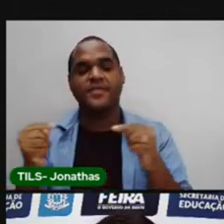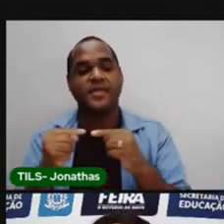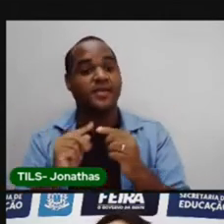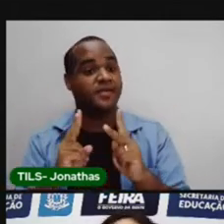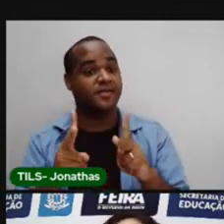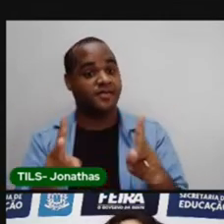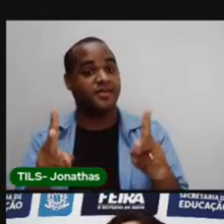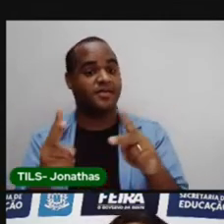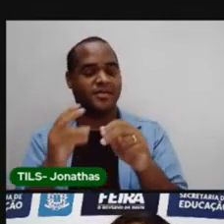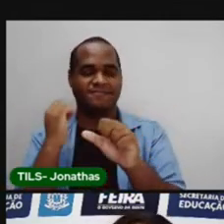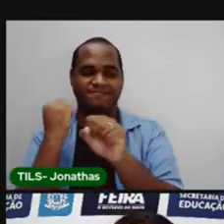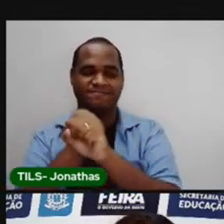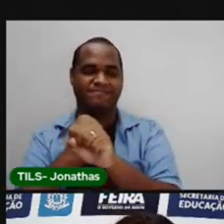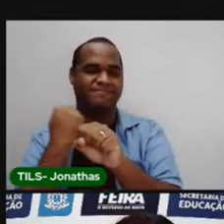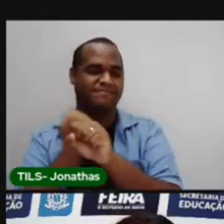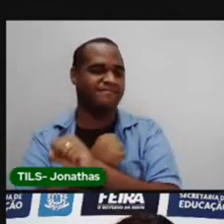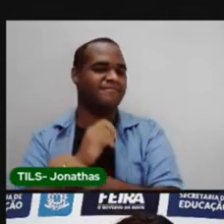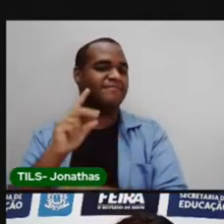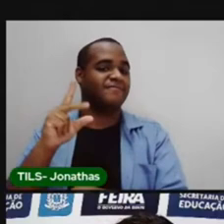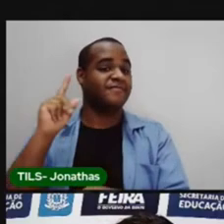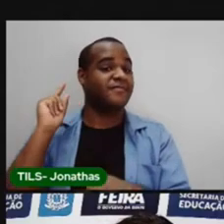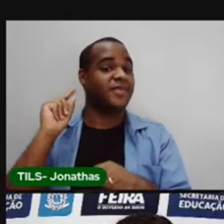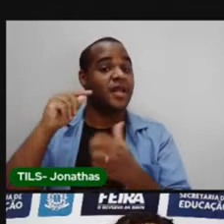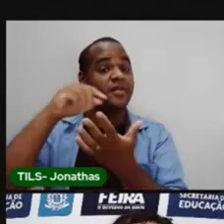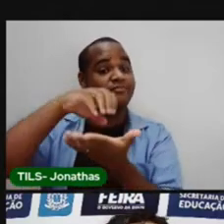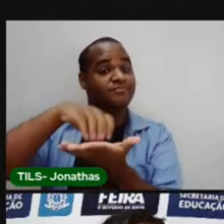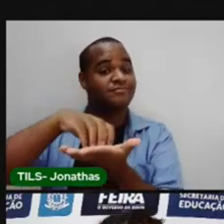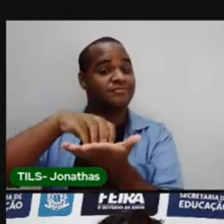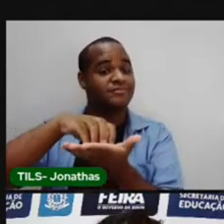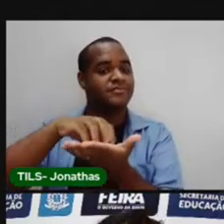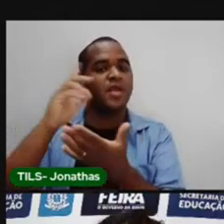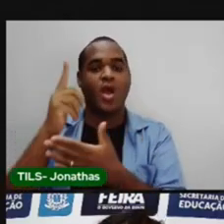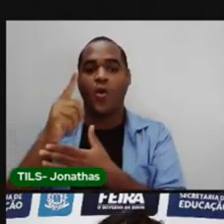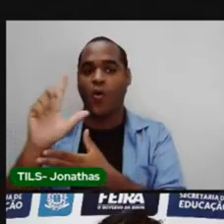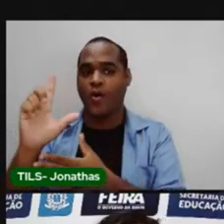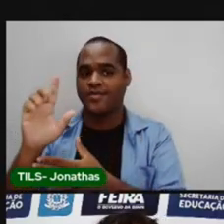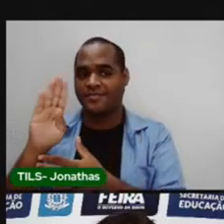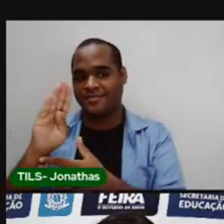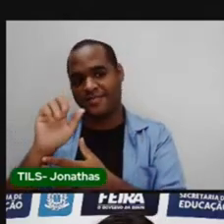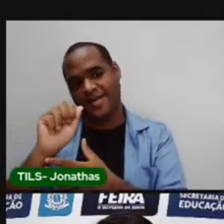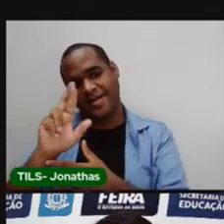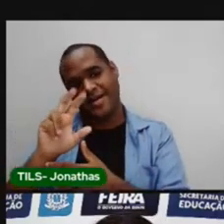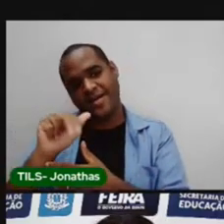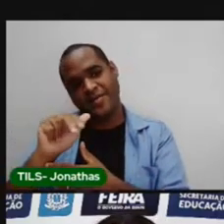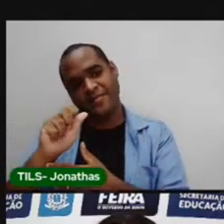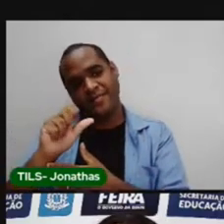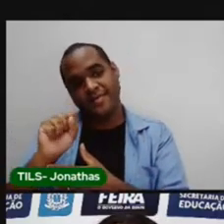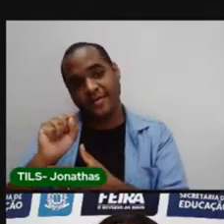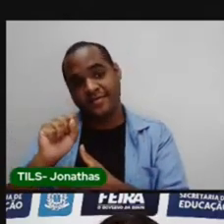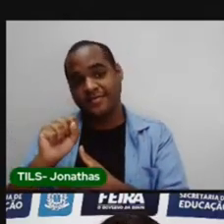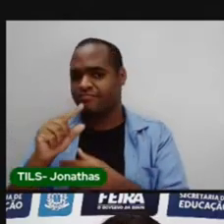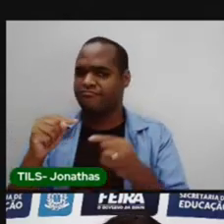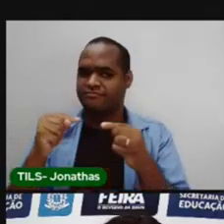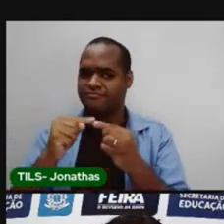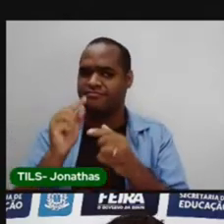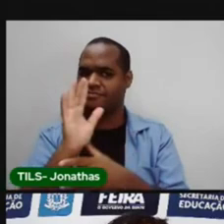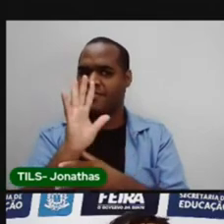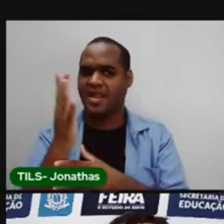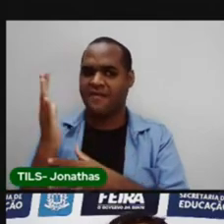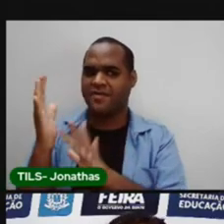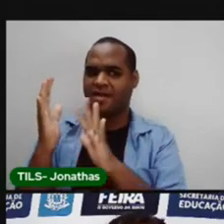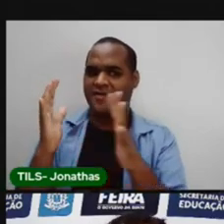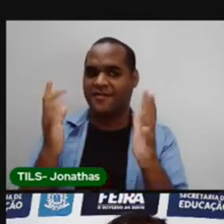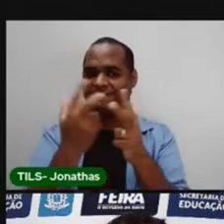construído, na mesma época que a capital. Já o bairro Baraunas, ele tinha muito,